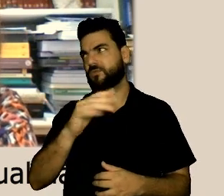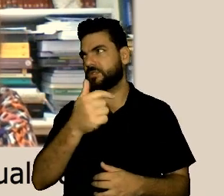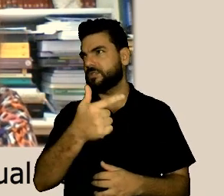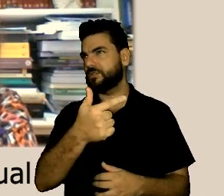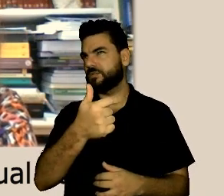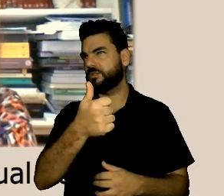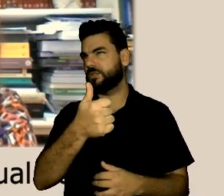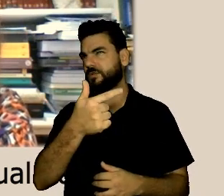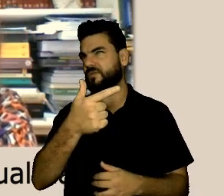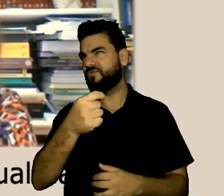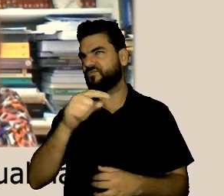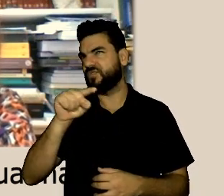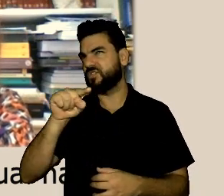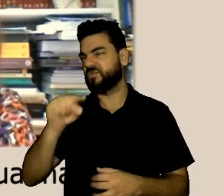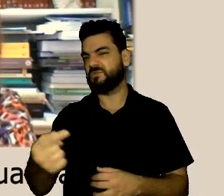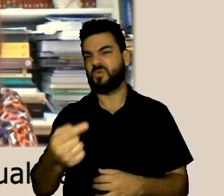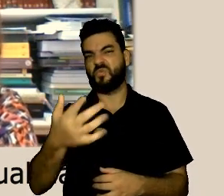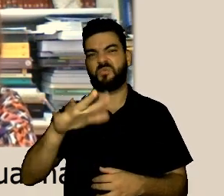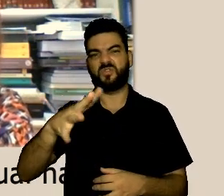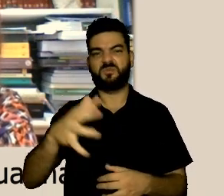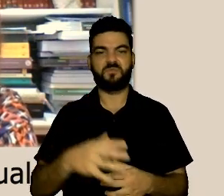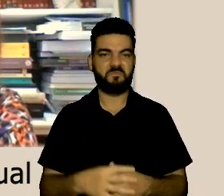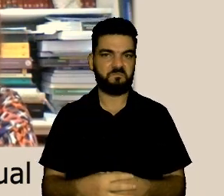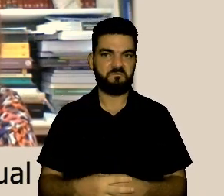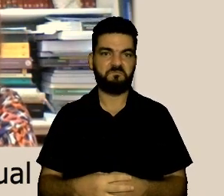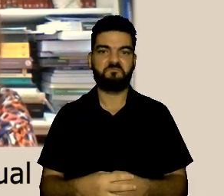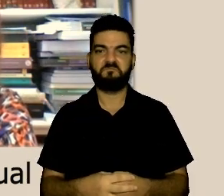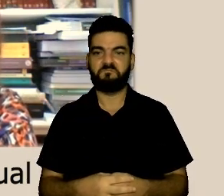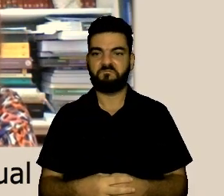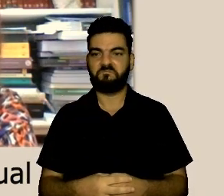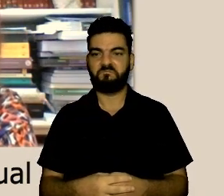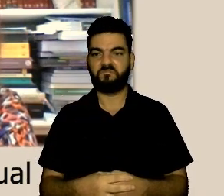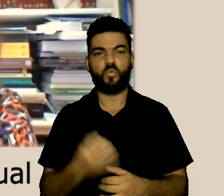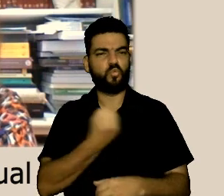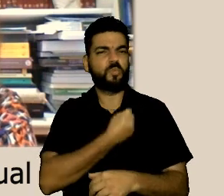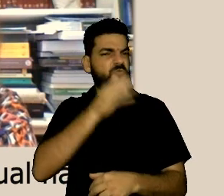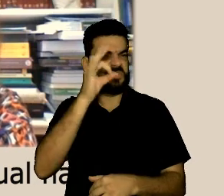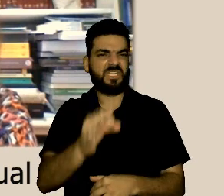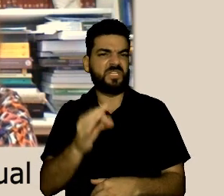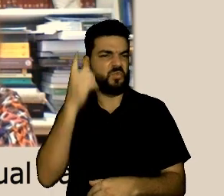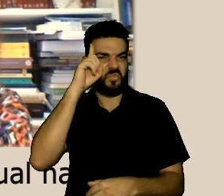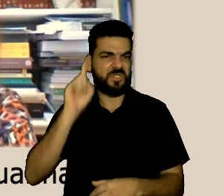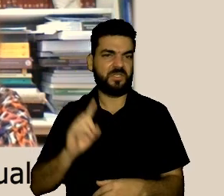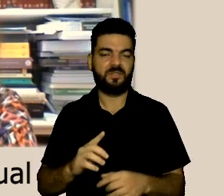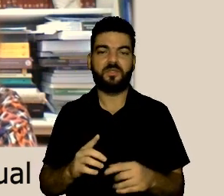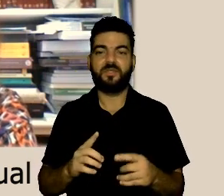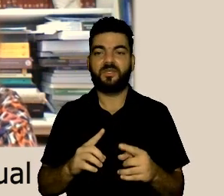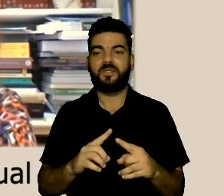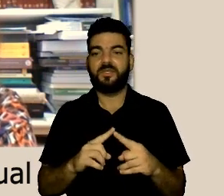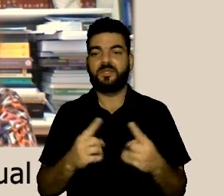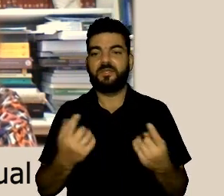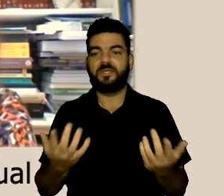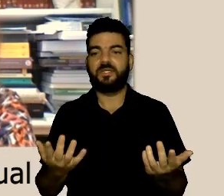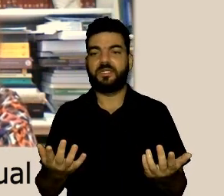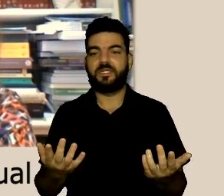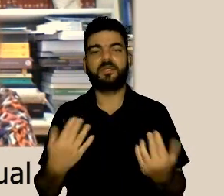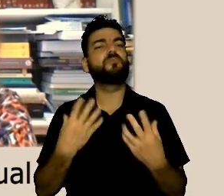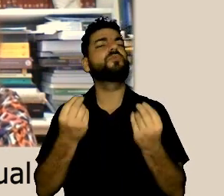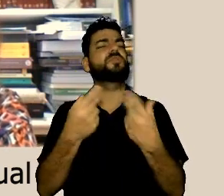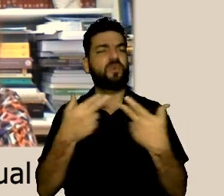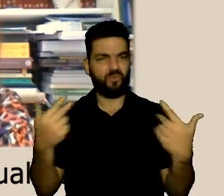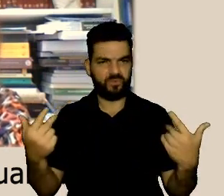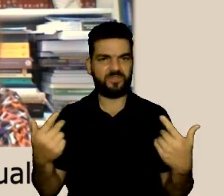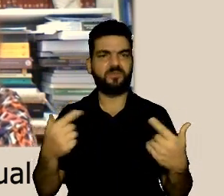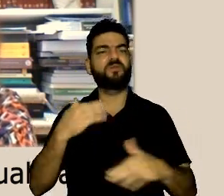servidores envolvidos né 120 salvo engano entre ativos e inativos não sei não me